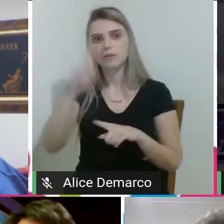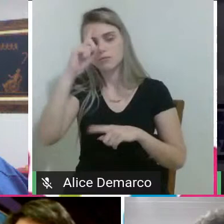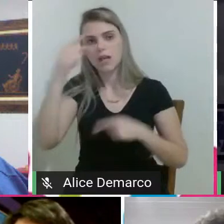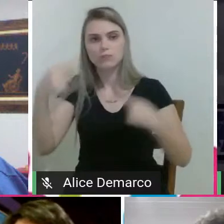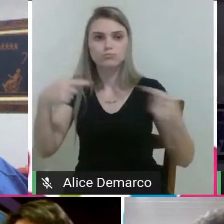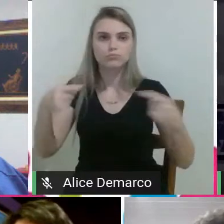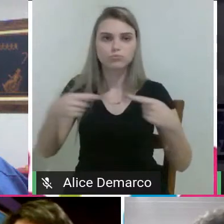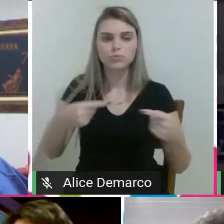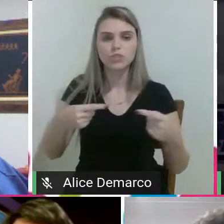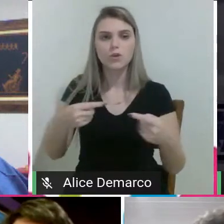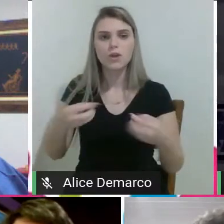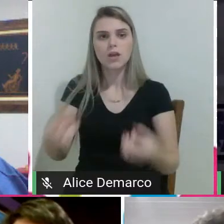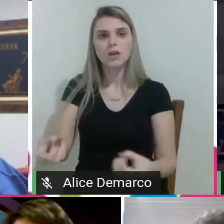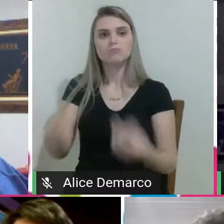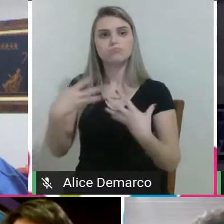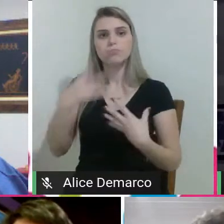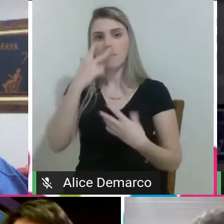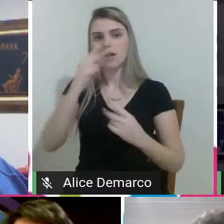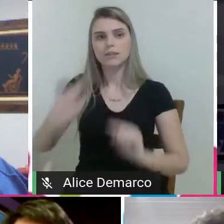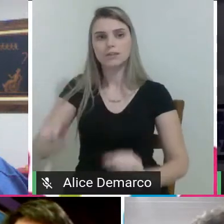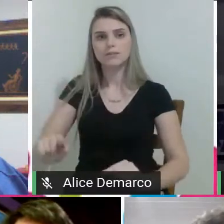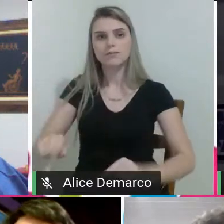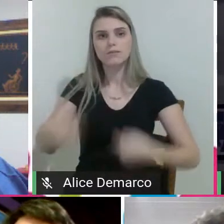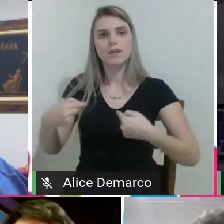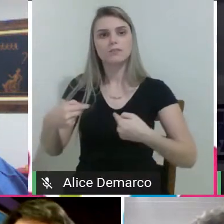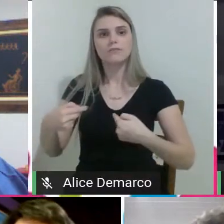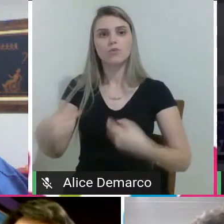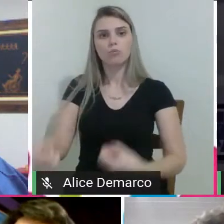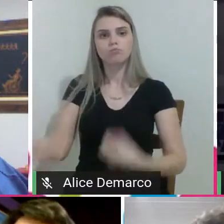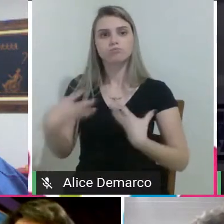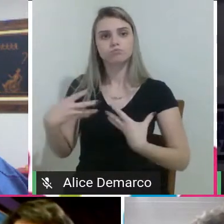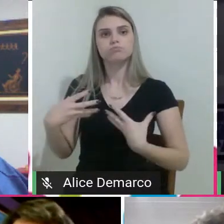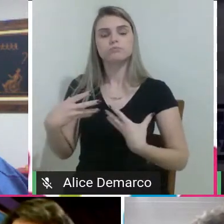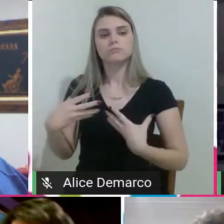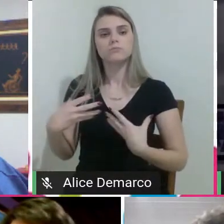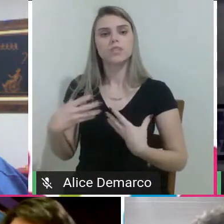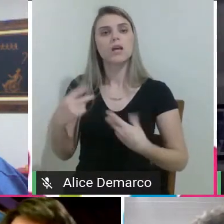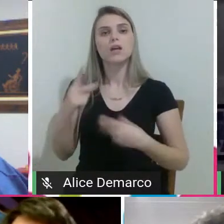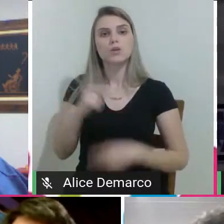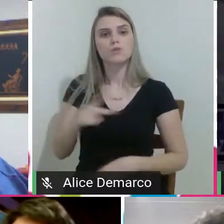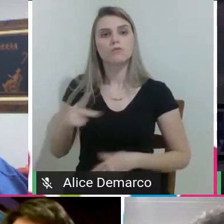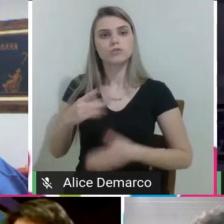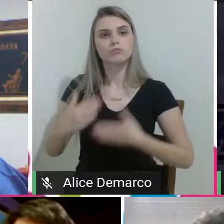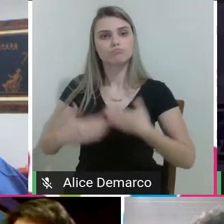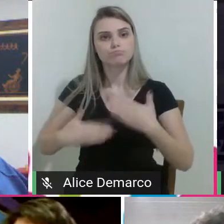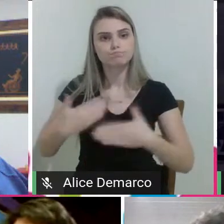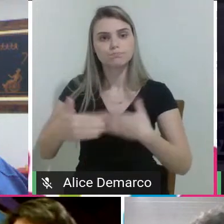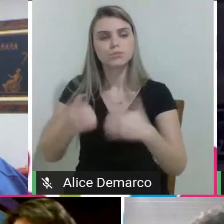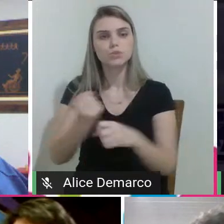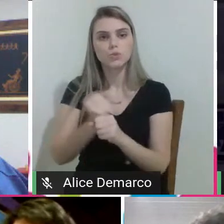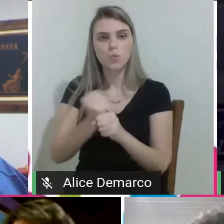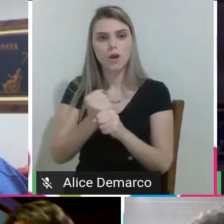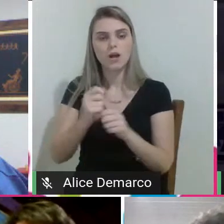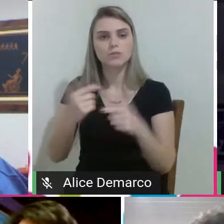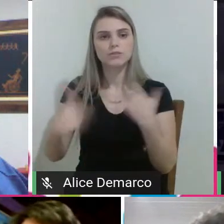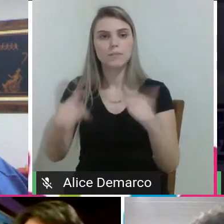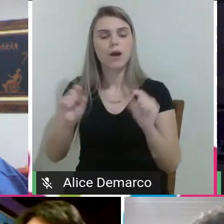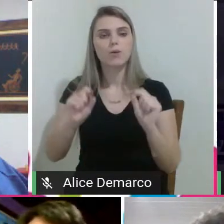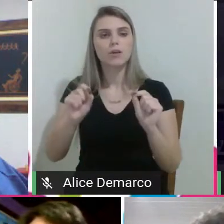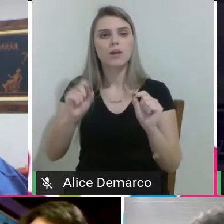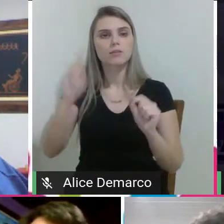docente. No primeiro ano, os professores procuram trabalhar esse tema de forma teórica, digamos assim, com os estudantes.